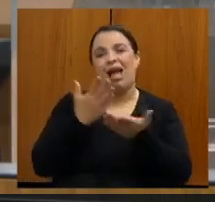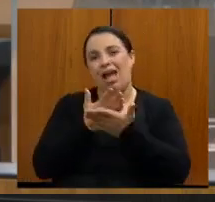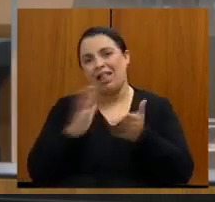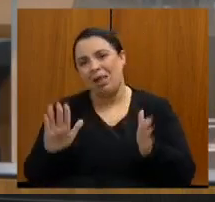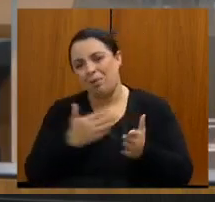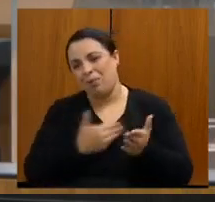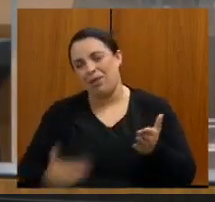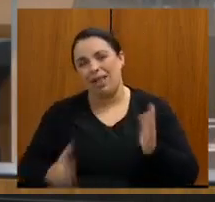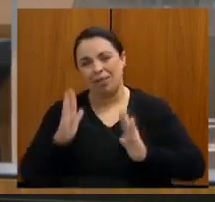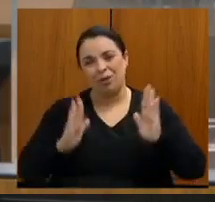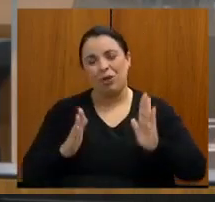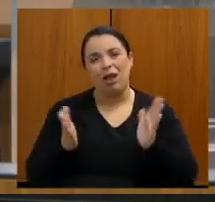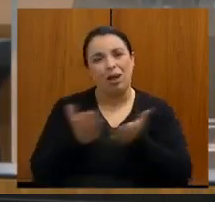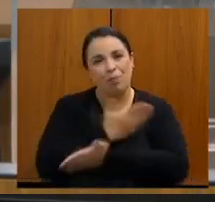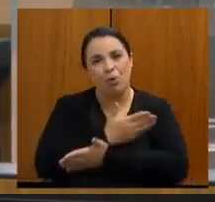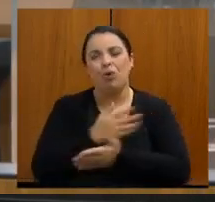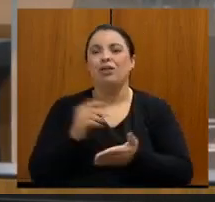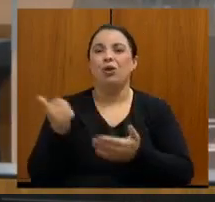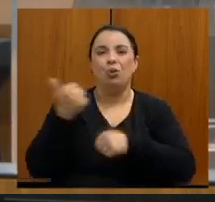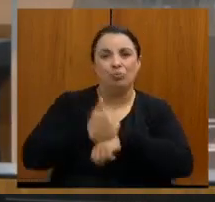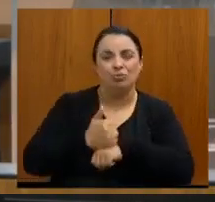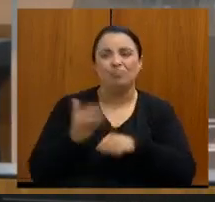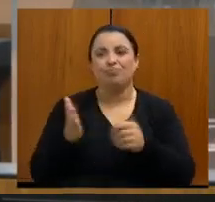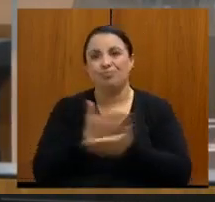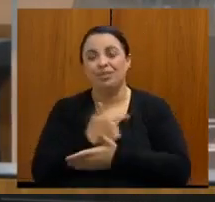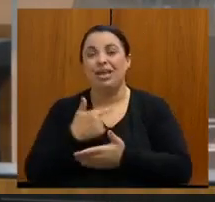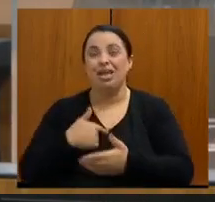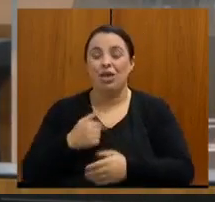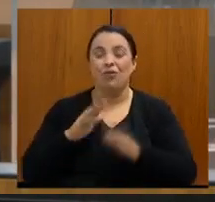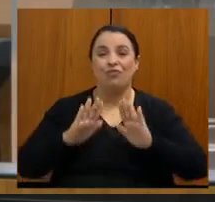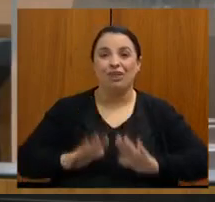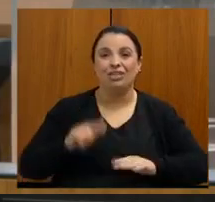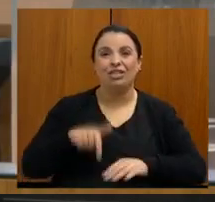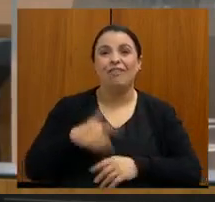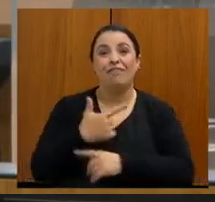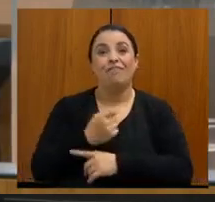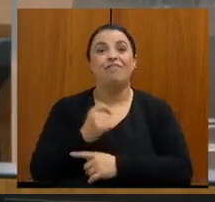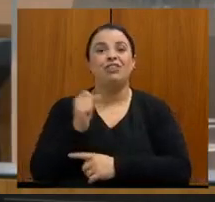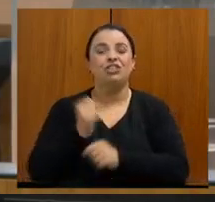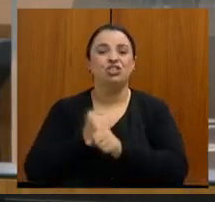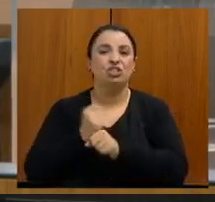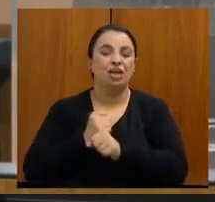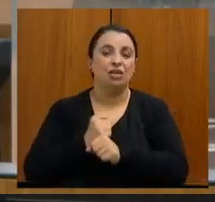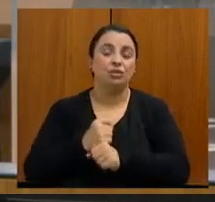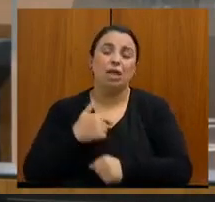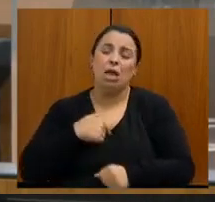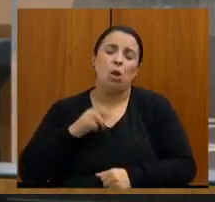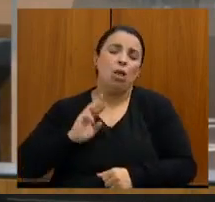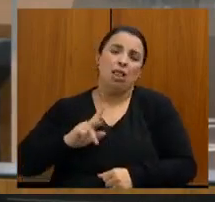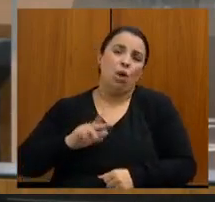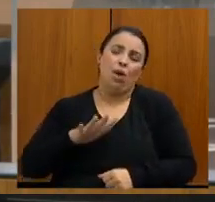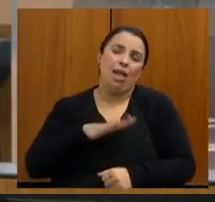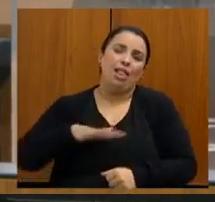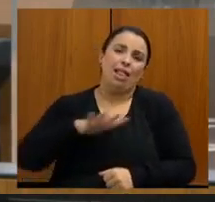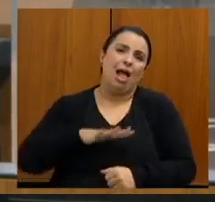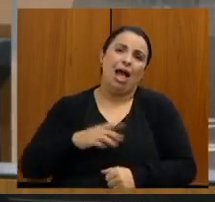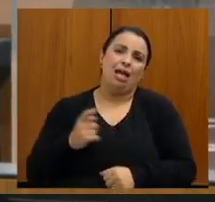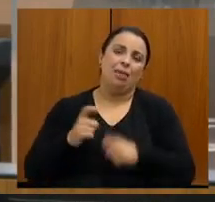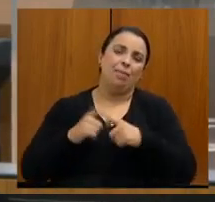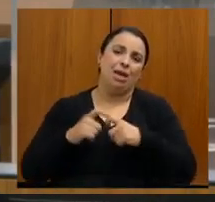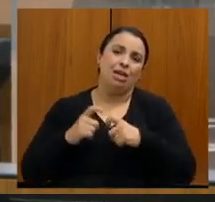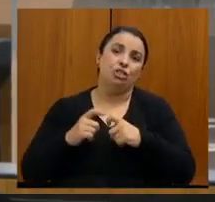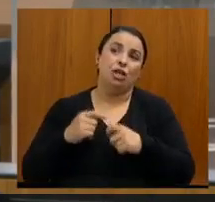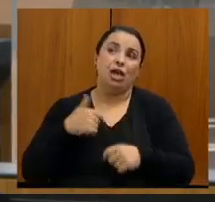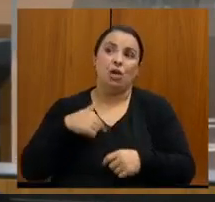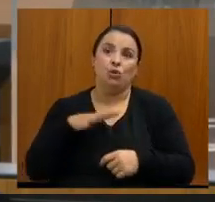mas eu estou lá há 20 anos, então, não sou da área médica, eu sou oriundo do setor financeiro,